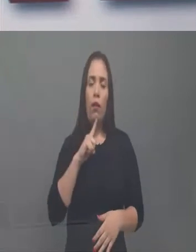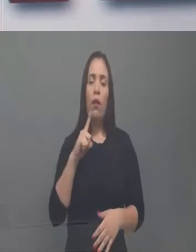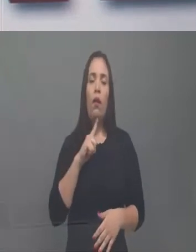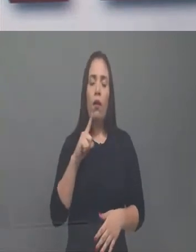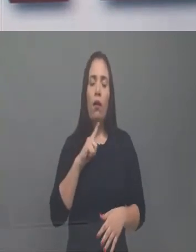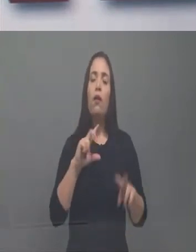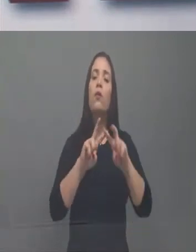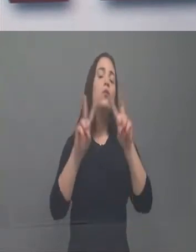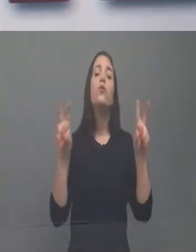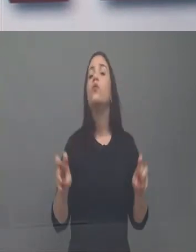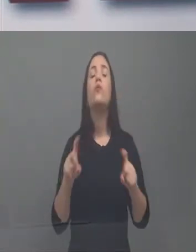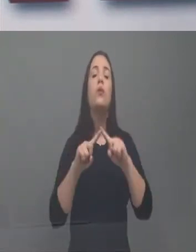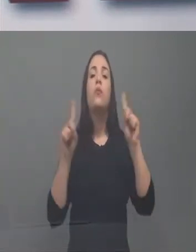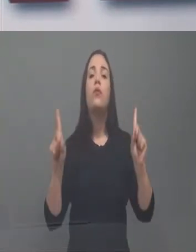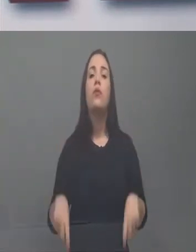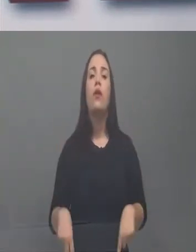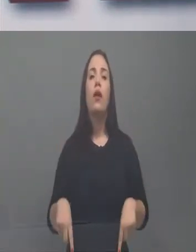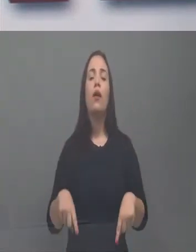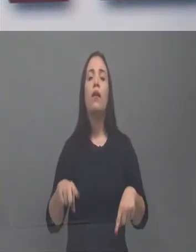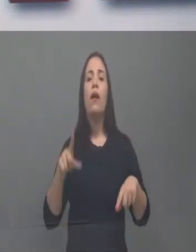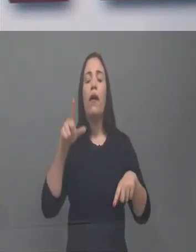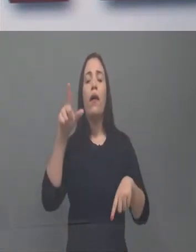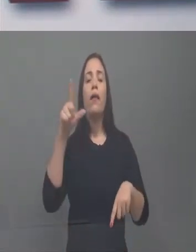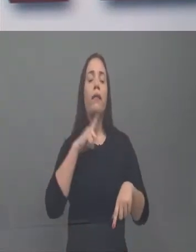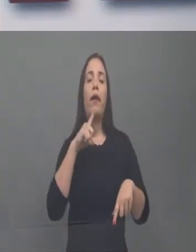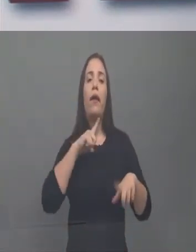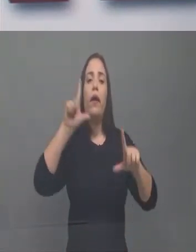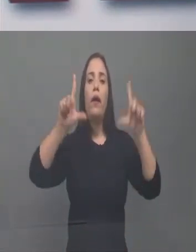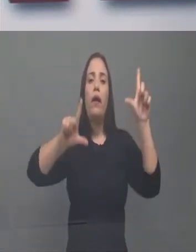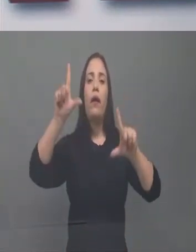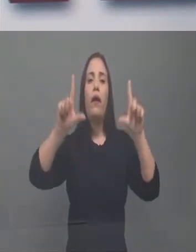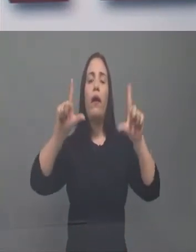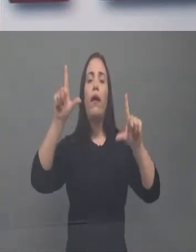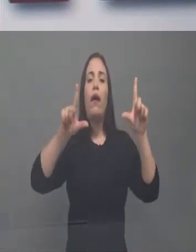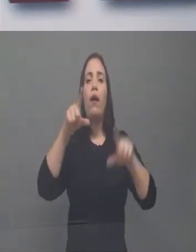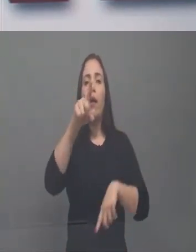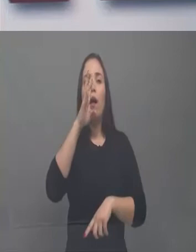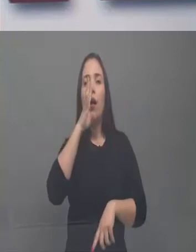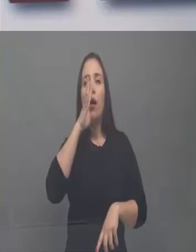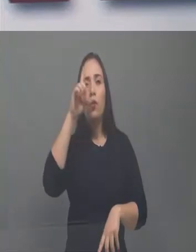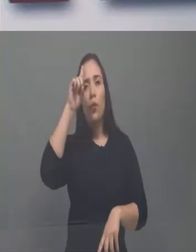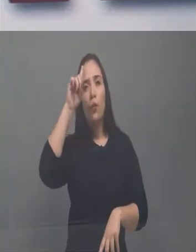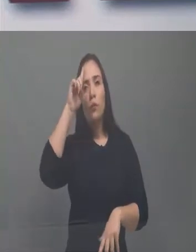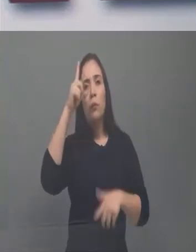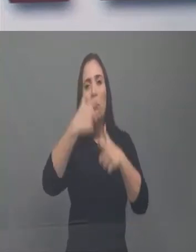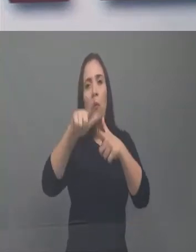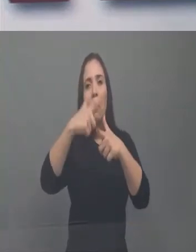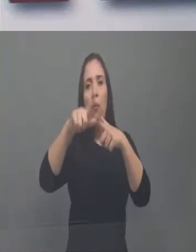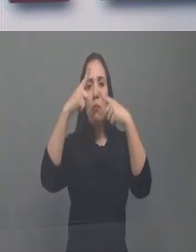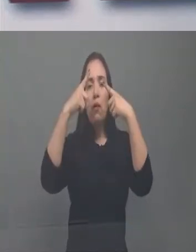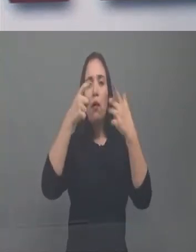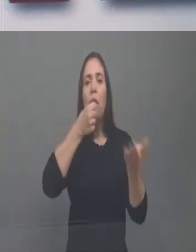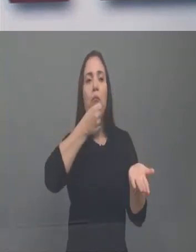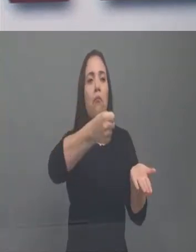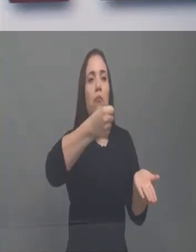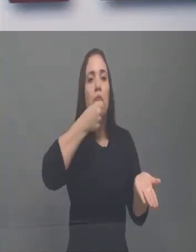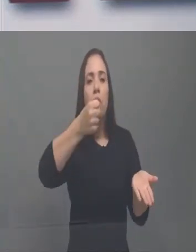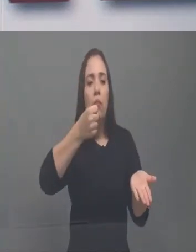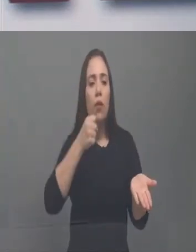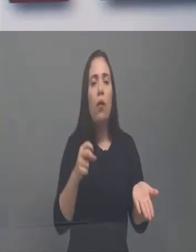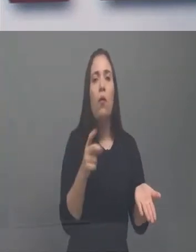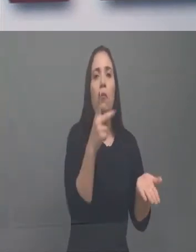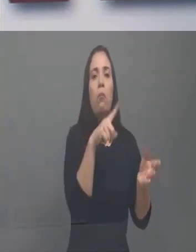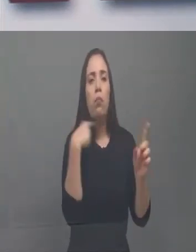programas policiais que levam a violência para dentro da sua casa, que levam a desgraça. isso tudo,